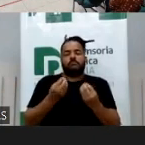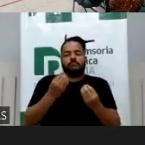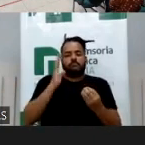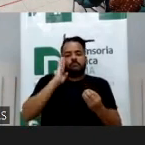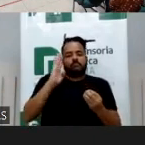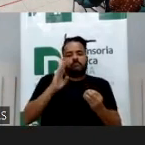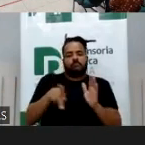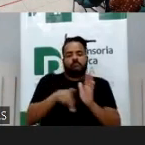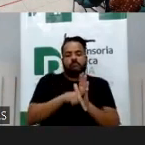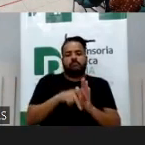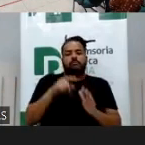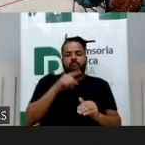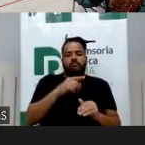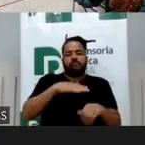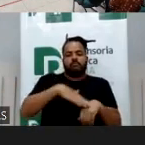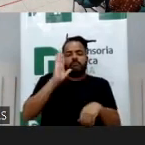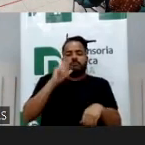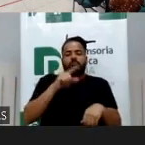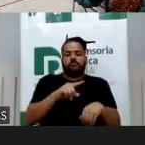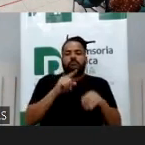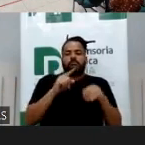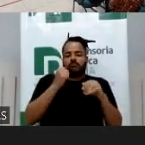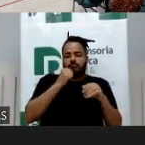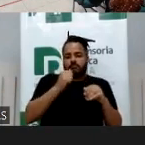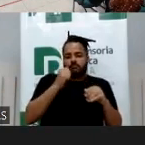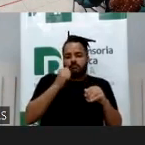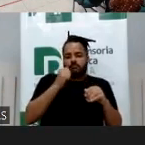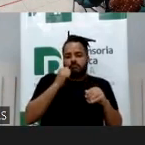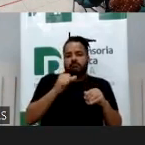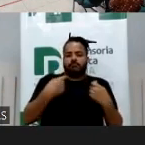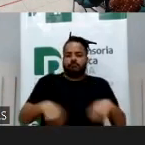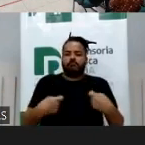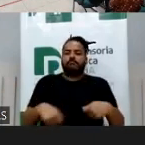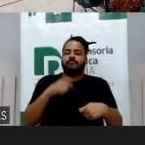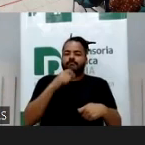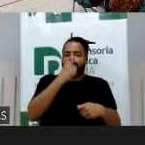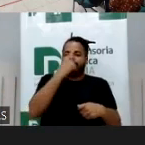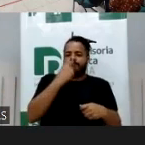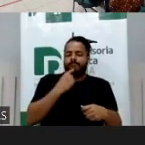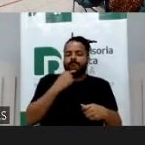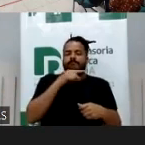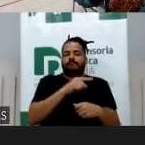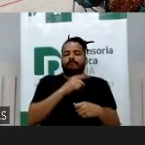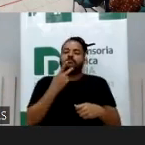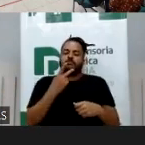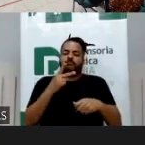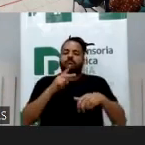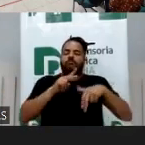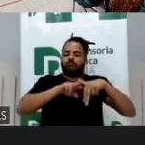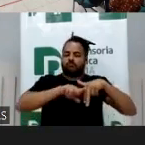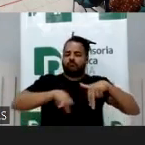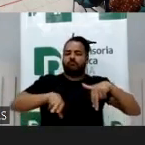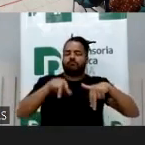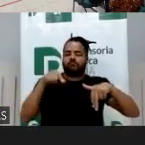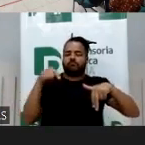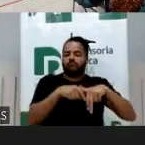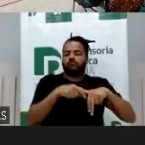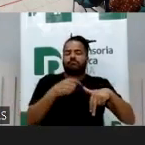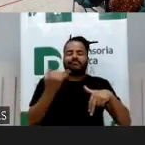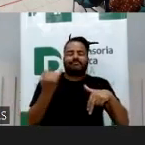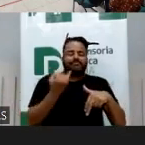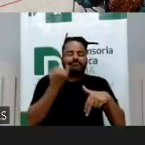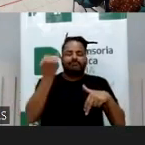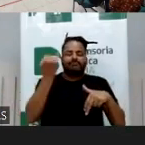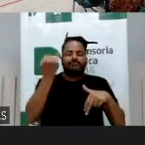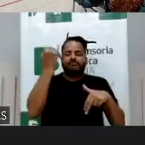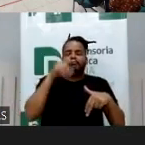mas mais sensíveis para as mulheres. Então tem uma necessidade de se pensar o charity na perspectiva de gênero também, de forma particular e o